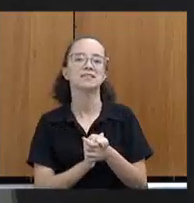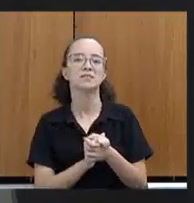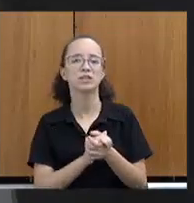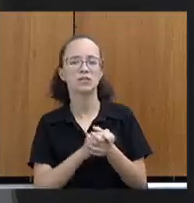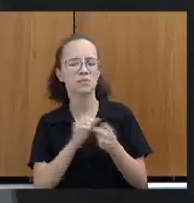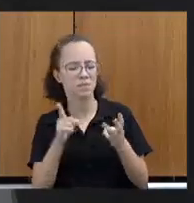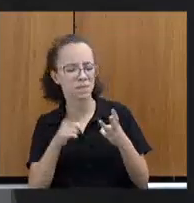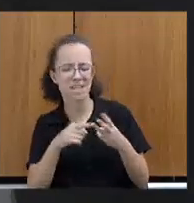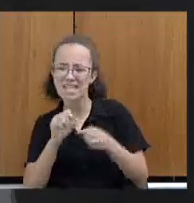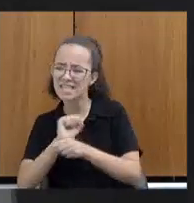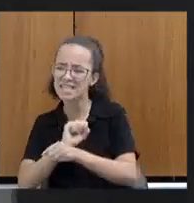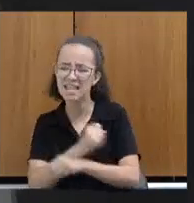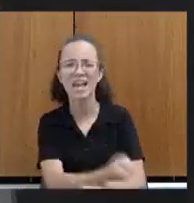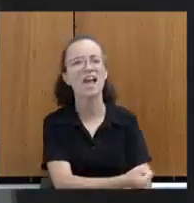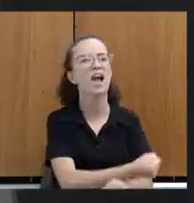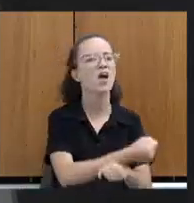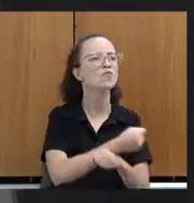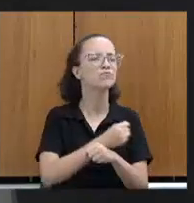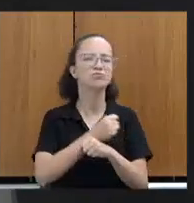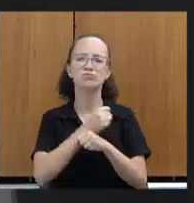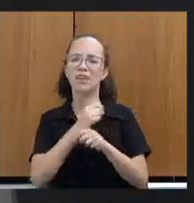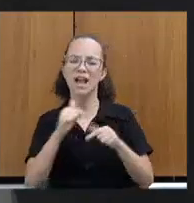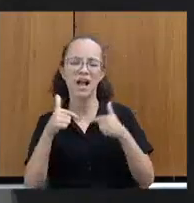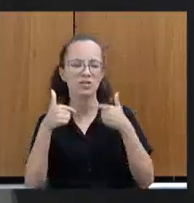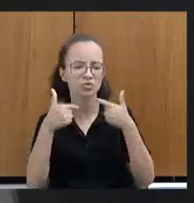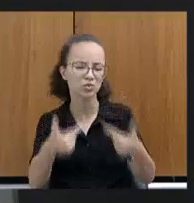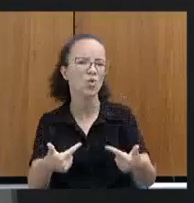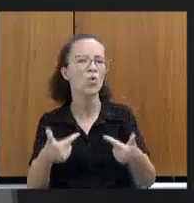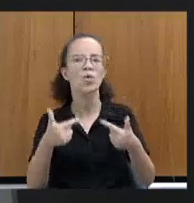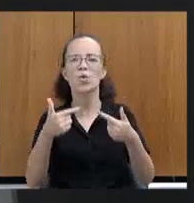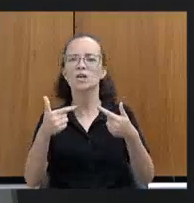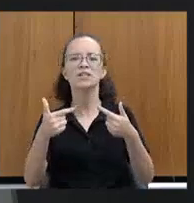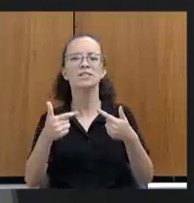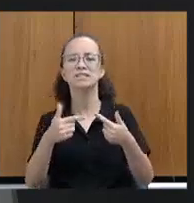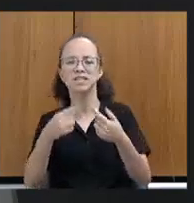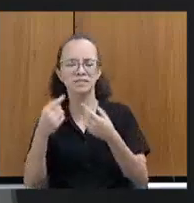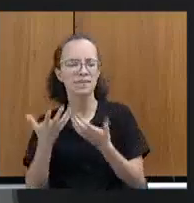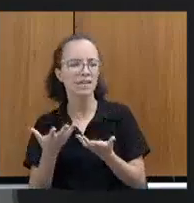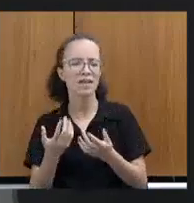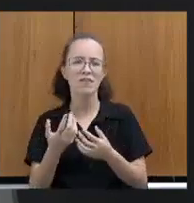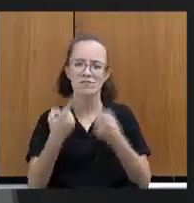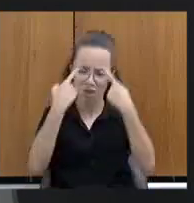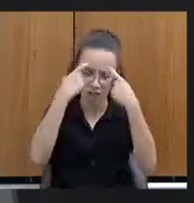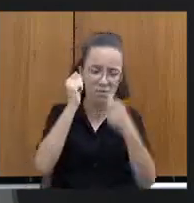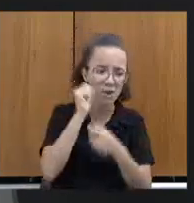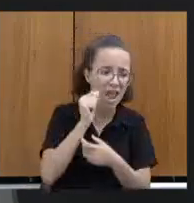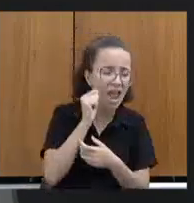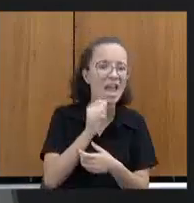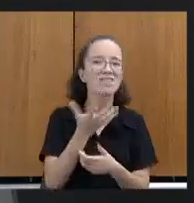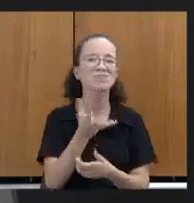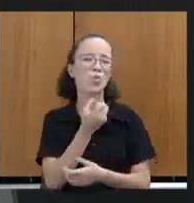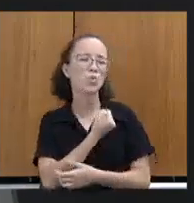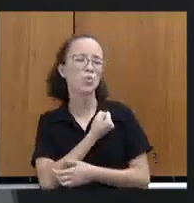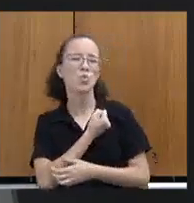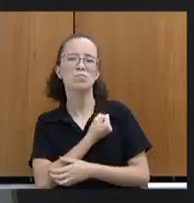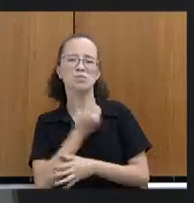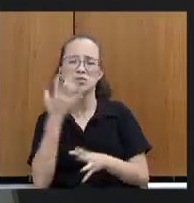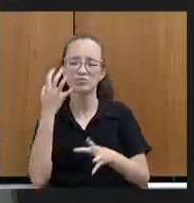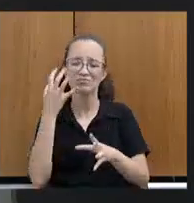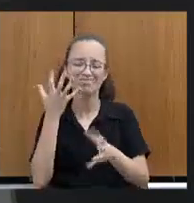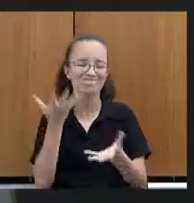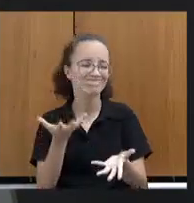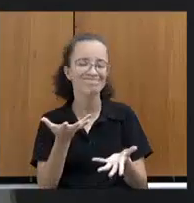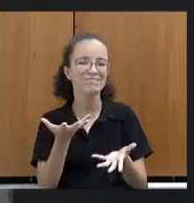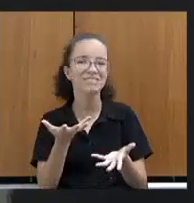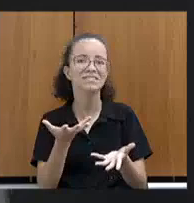tortura, escravo, ações afirmativas, o enfrentamento à violência contra as mulheres. Esses números é o número de embargar o